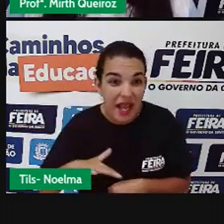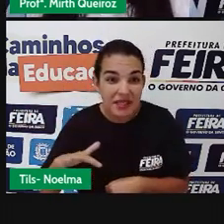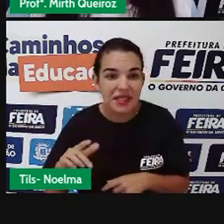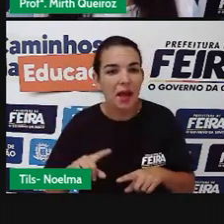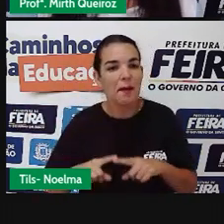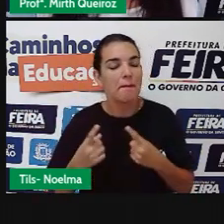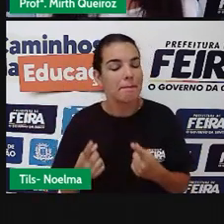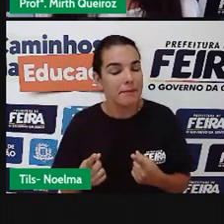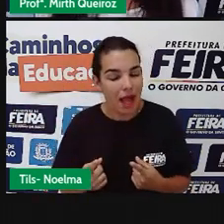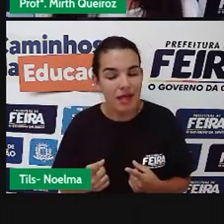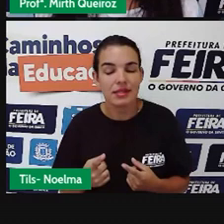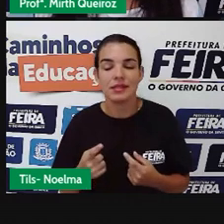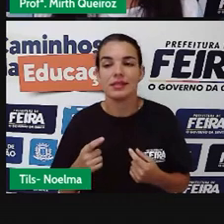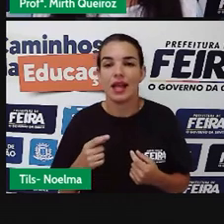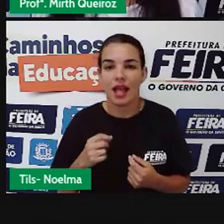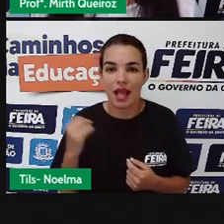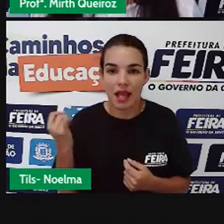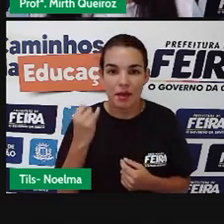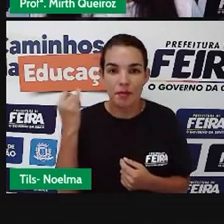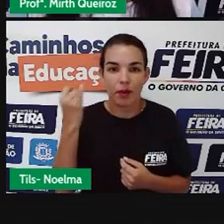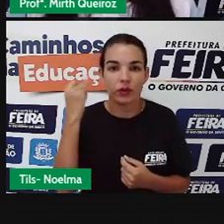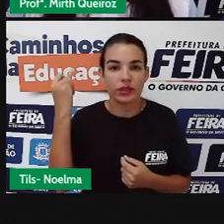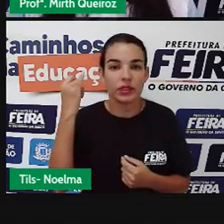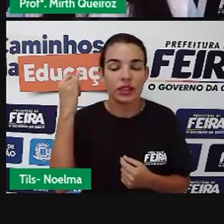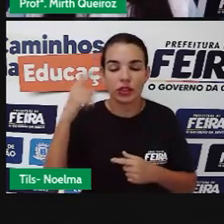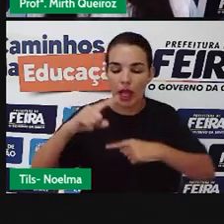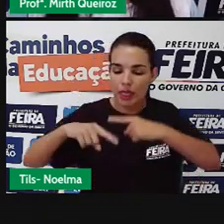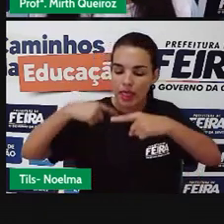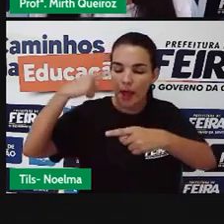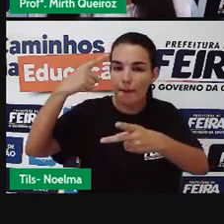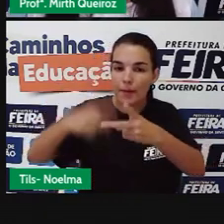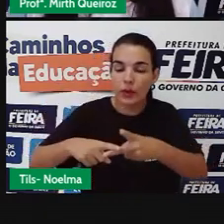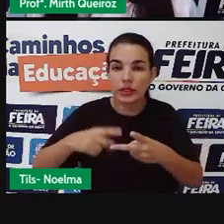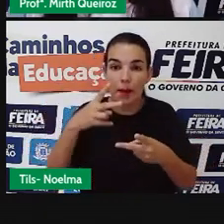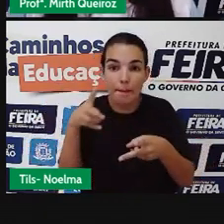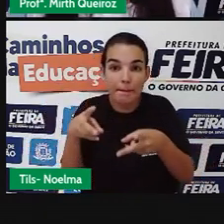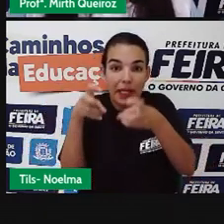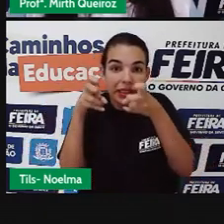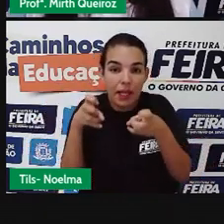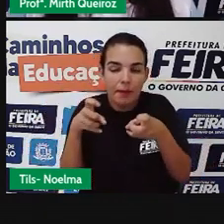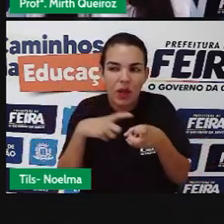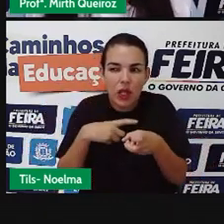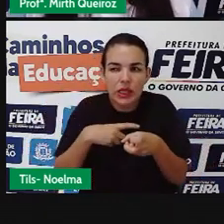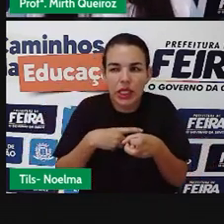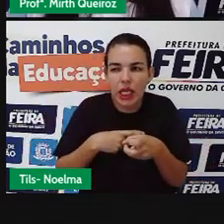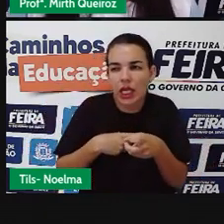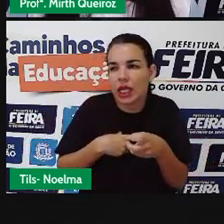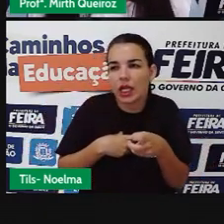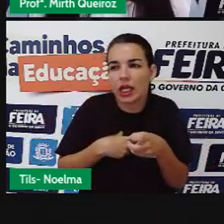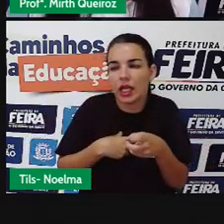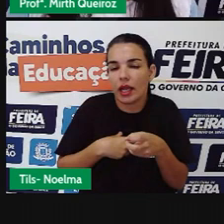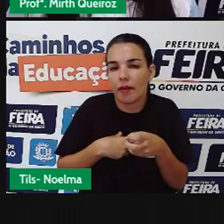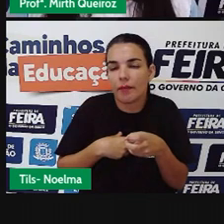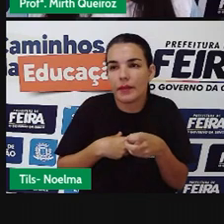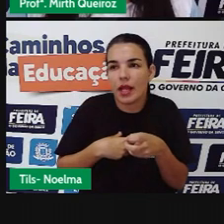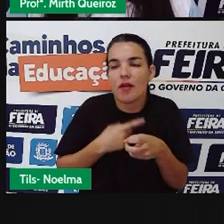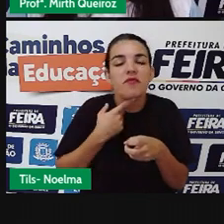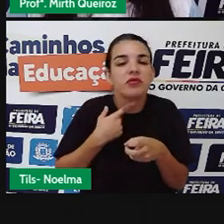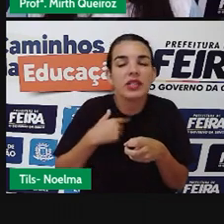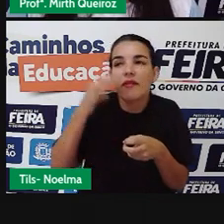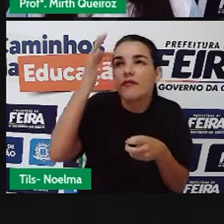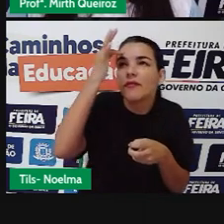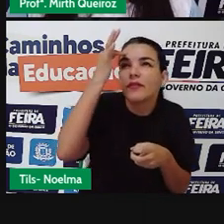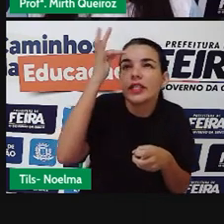foi escrita para crianças, né? Porém, depois se percebeu esse teor filosófico, né? Há uma